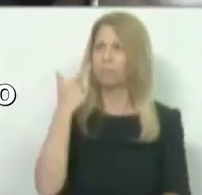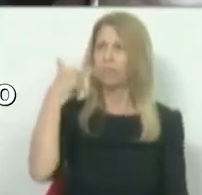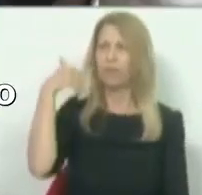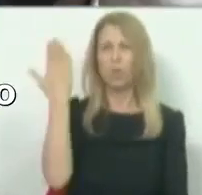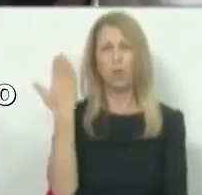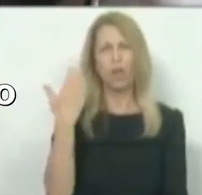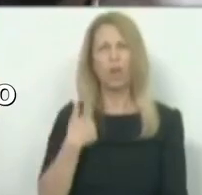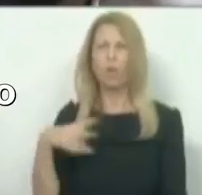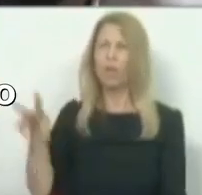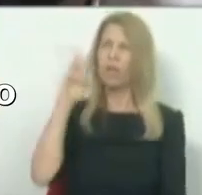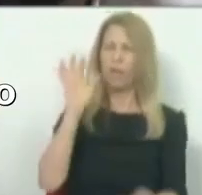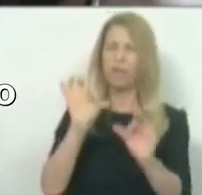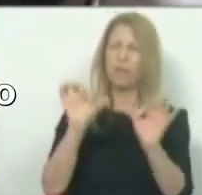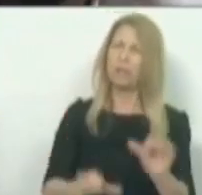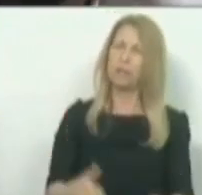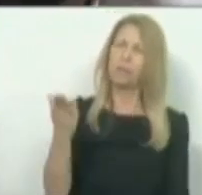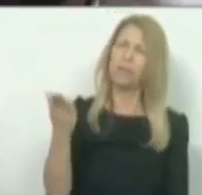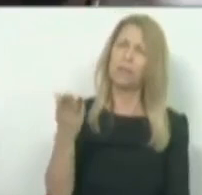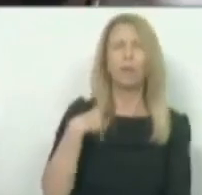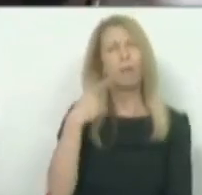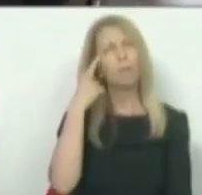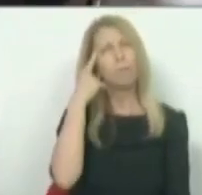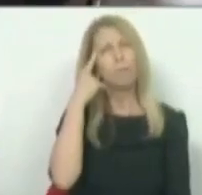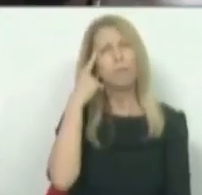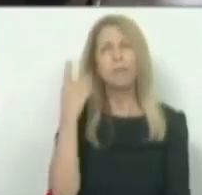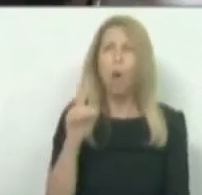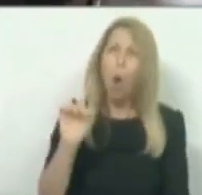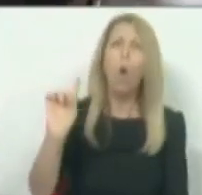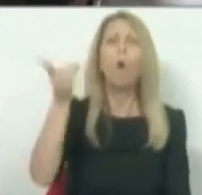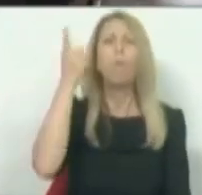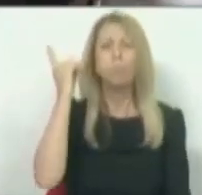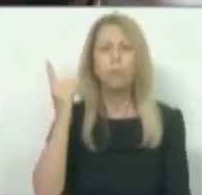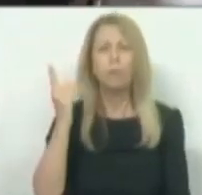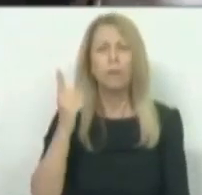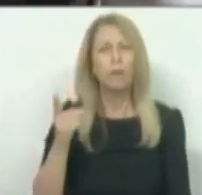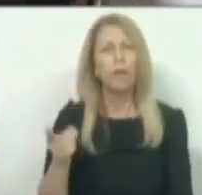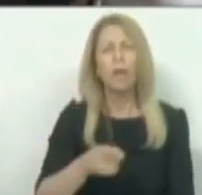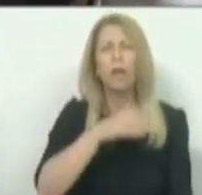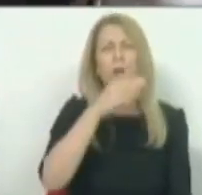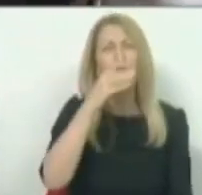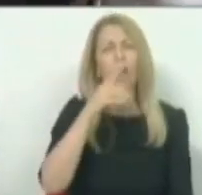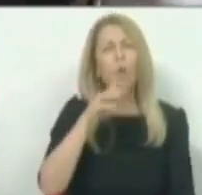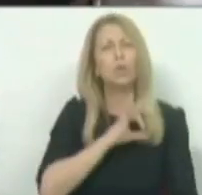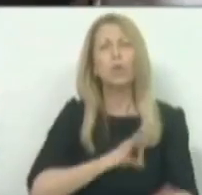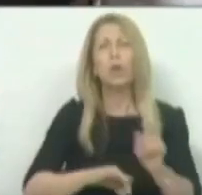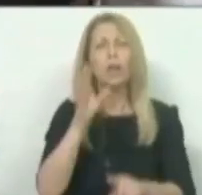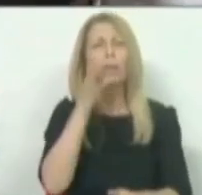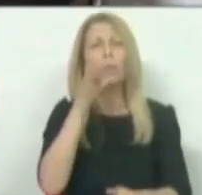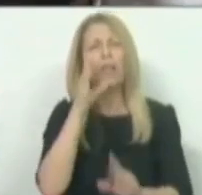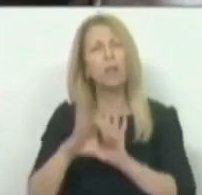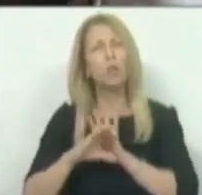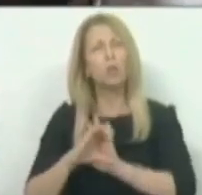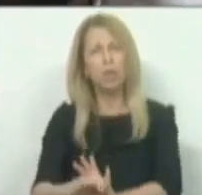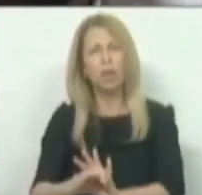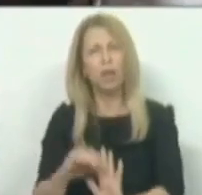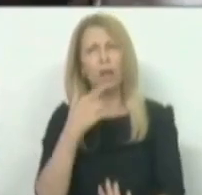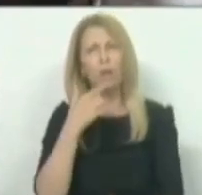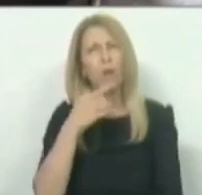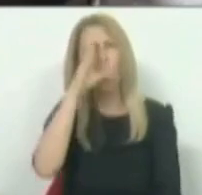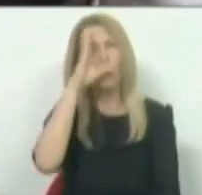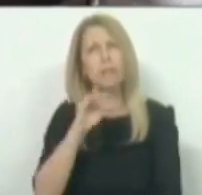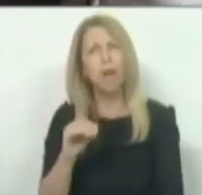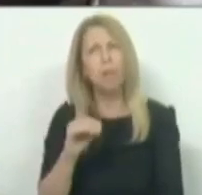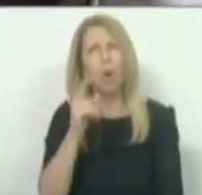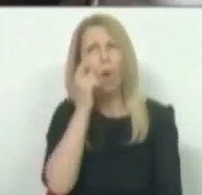pensar, mas será que o Sr. Deputado do Chega não sabe que os homens reproduzem também, fazem parte da reprodução? Será que o Sr. Deputado do Chega